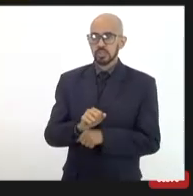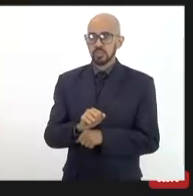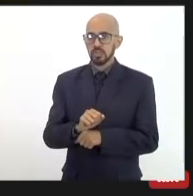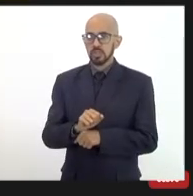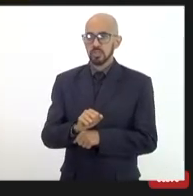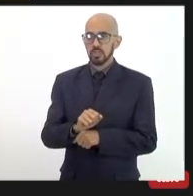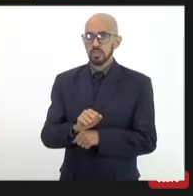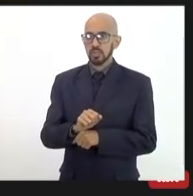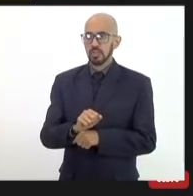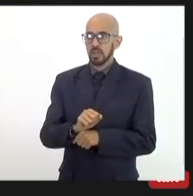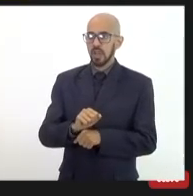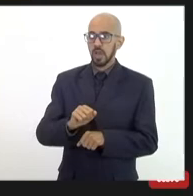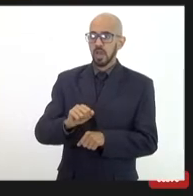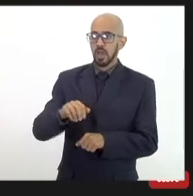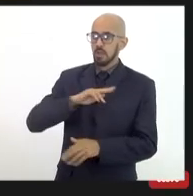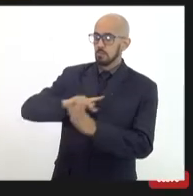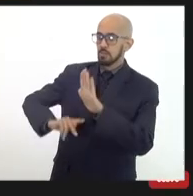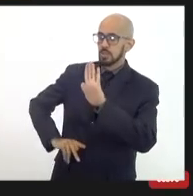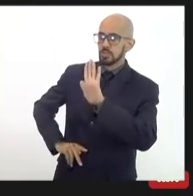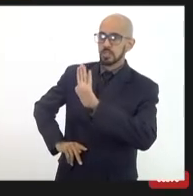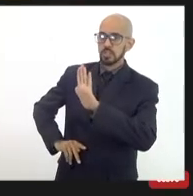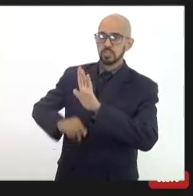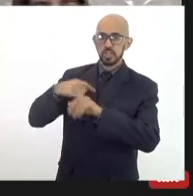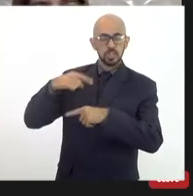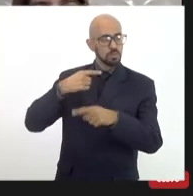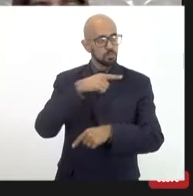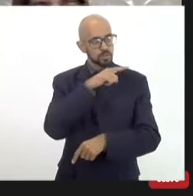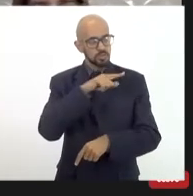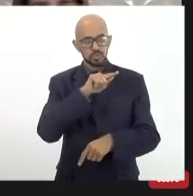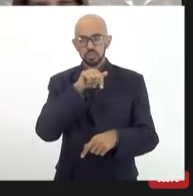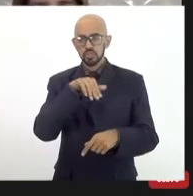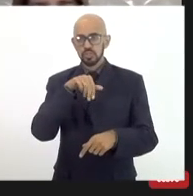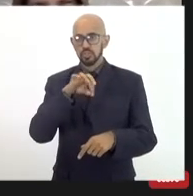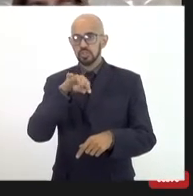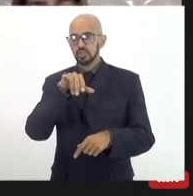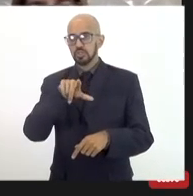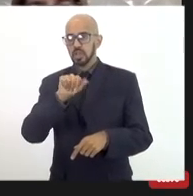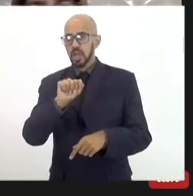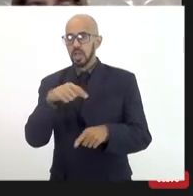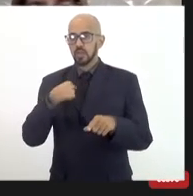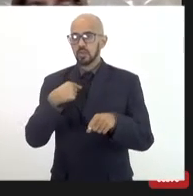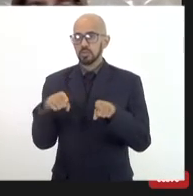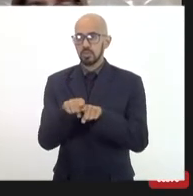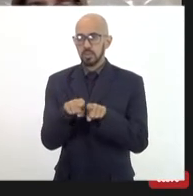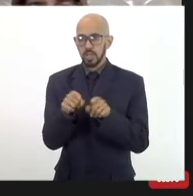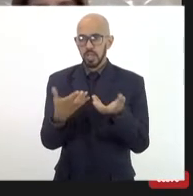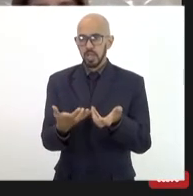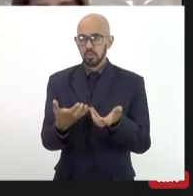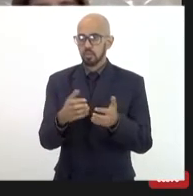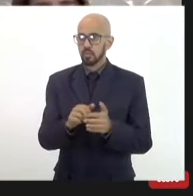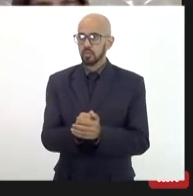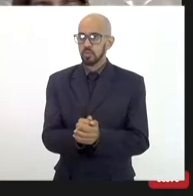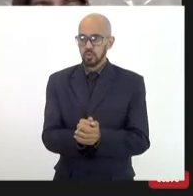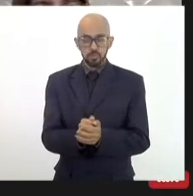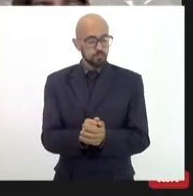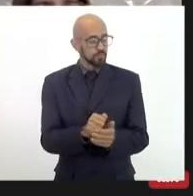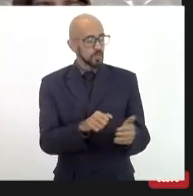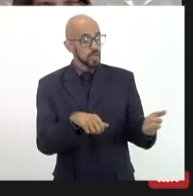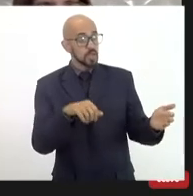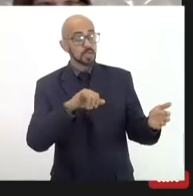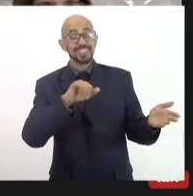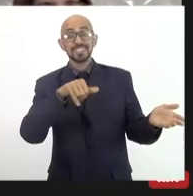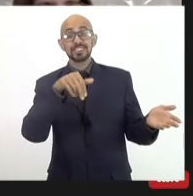Deputada Jandira. Deputada após a Jandira, também gostaria de dar uma palavrinha, por favor. vamos abrir para todos. Então, Jandira, por favor.